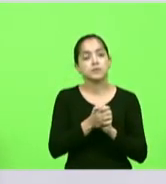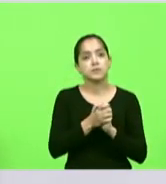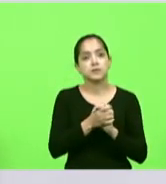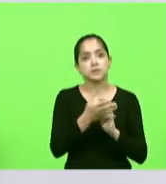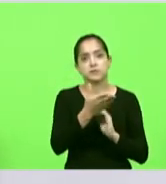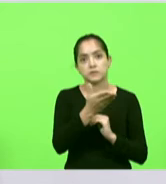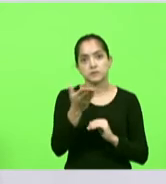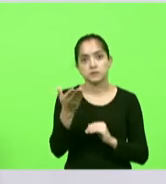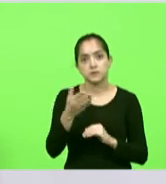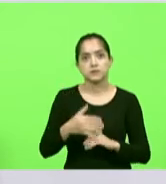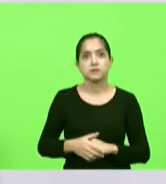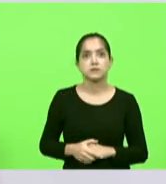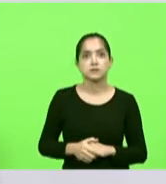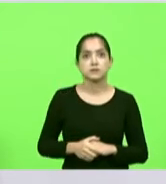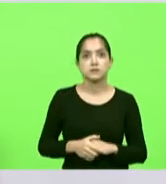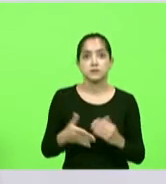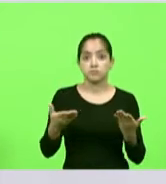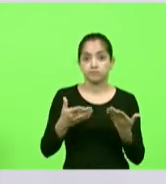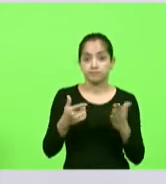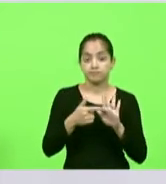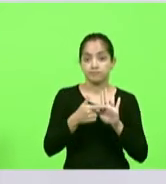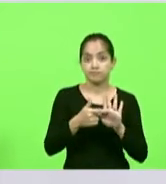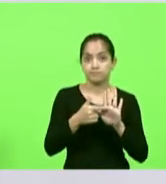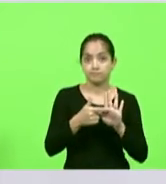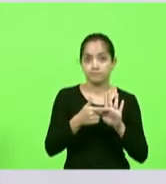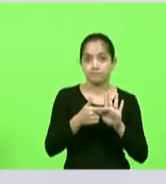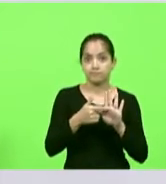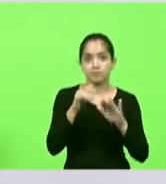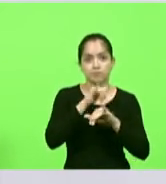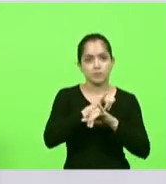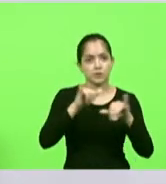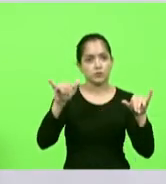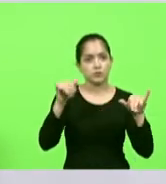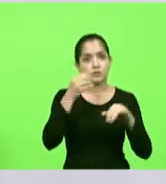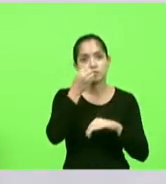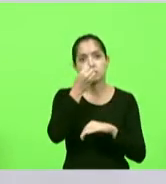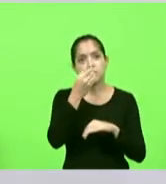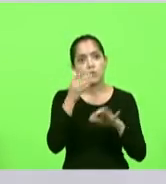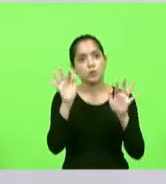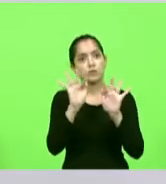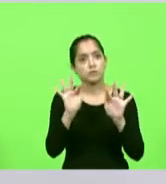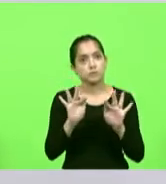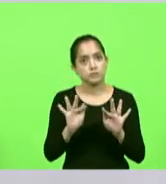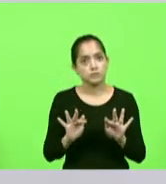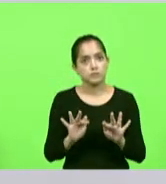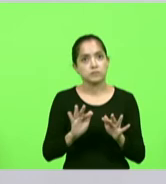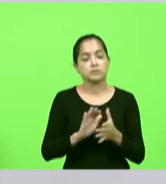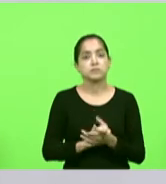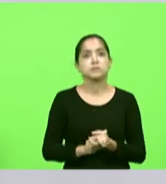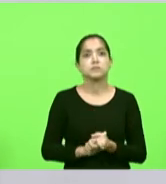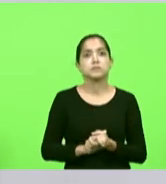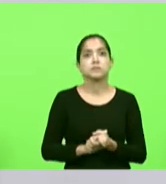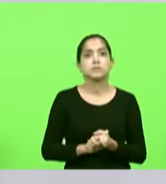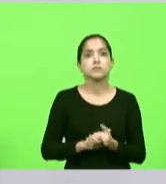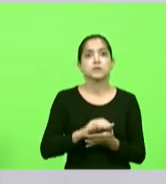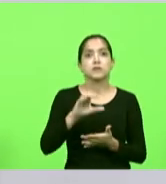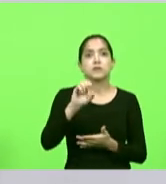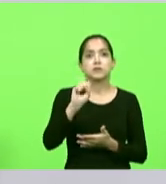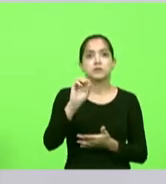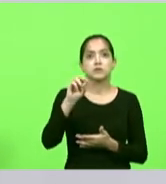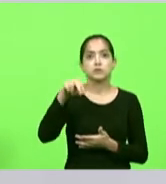primeiro trazer uma feliz notícia de que a pequena Sofia Helena de saudades